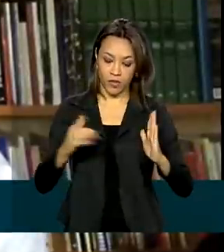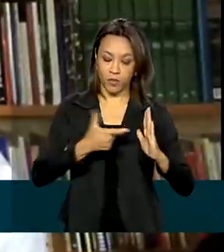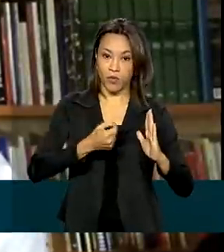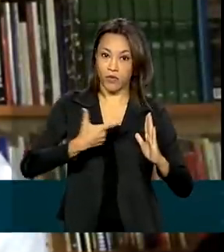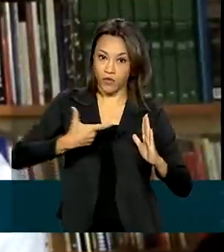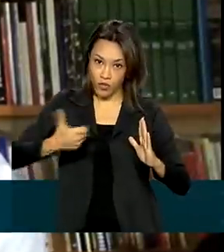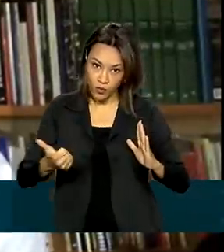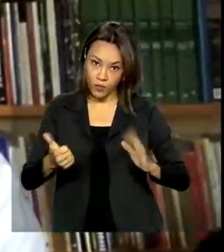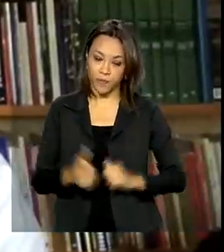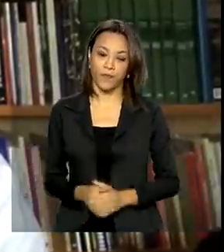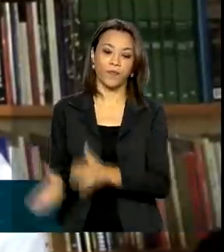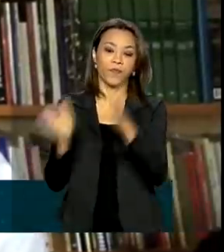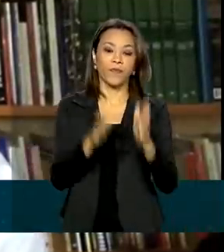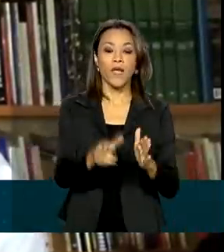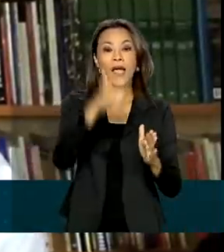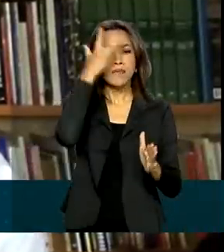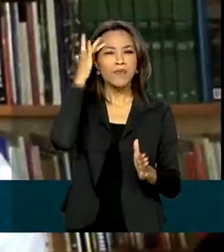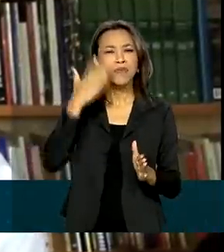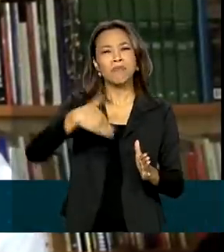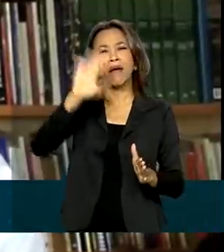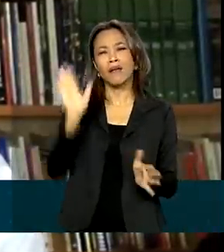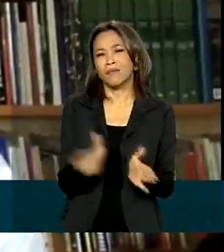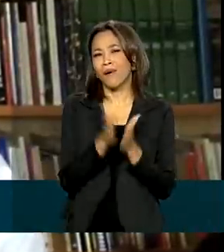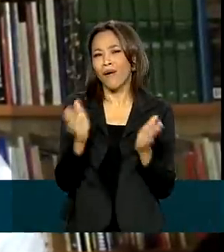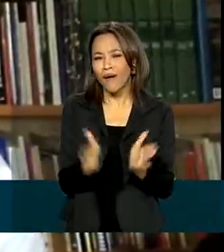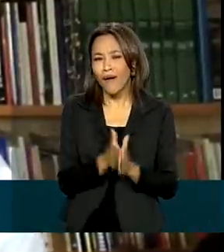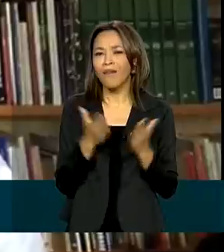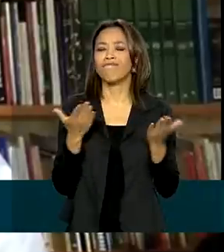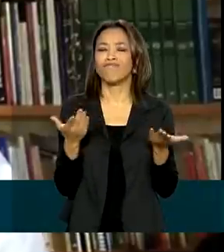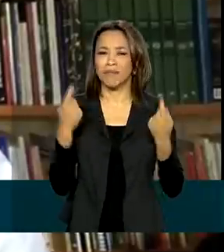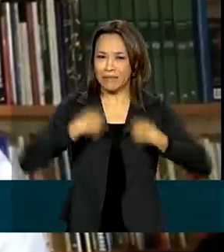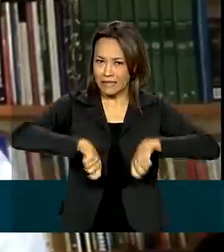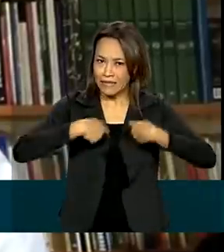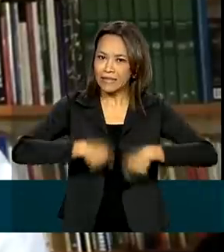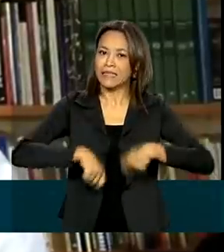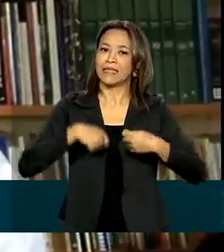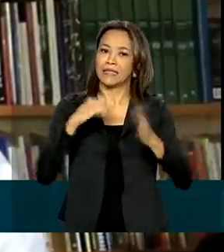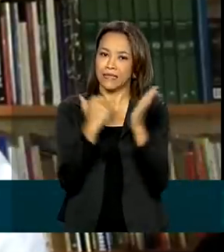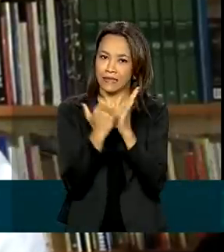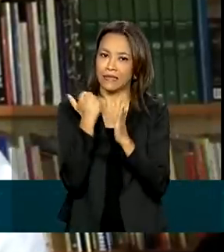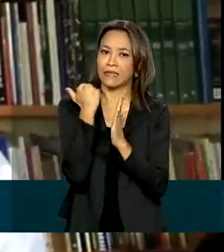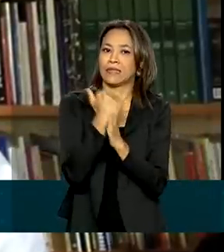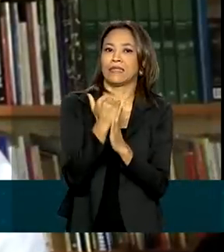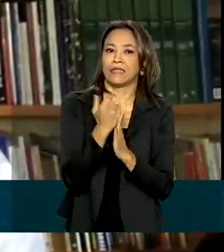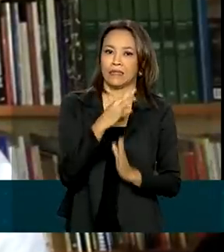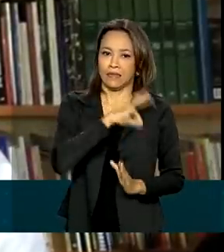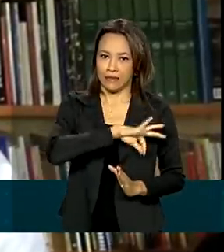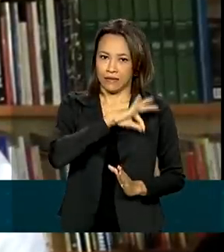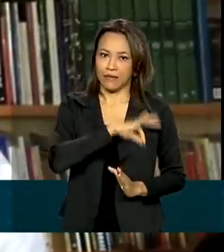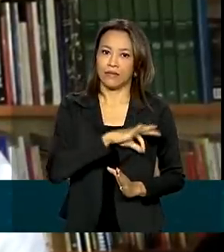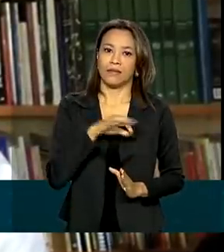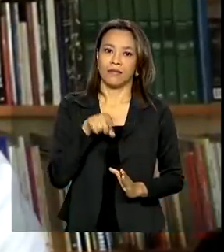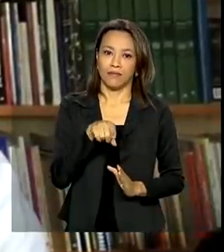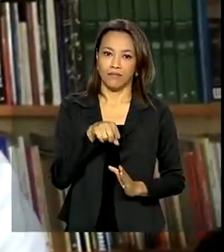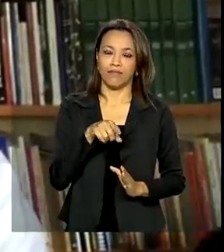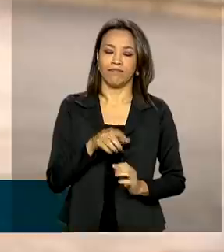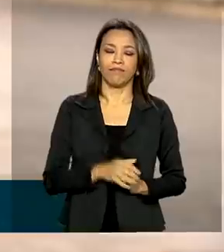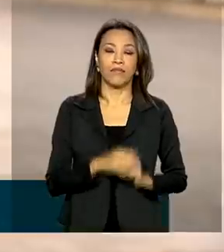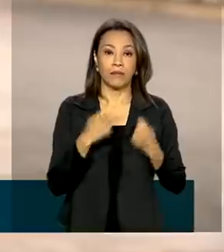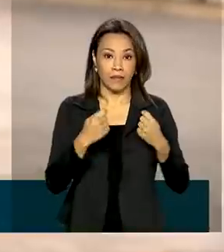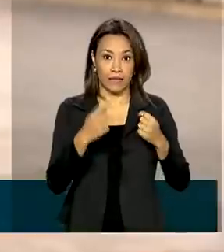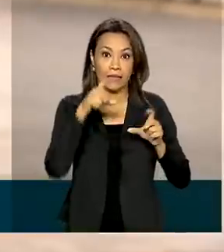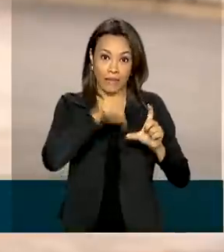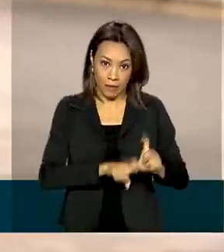mais carentes da economia que necessitam ou vivem diretamente atrelados à questão do salário mínimo.